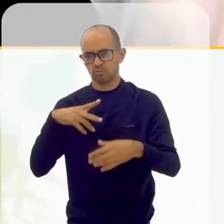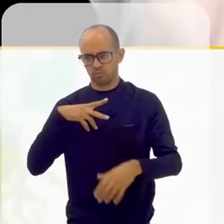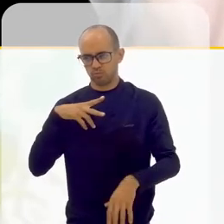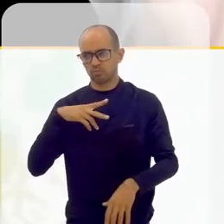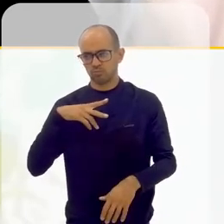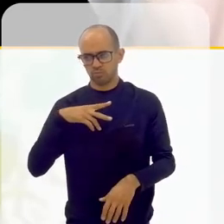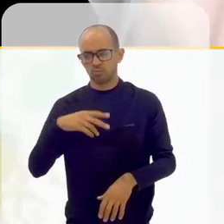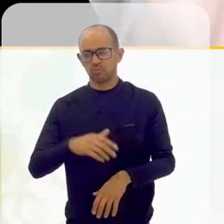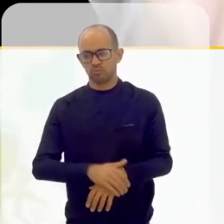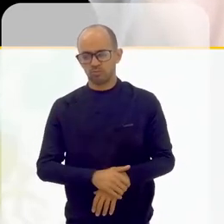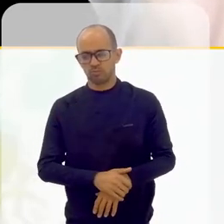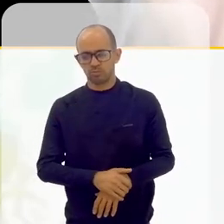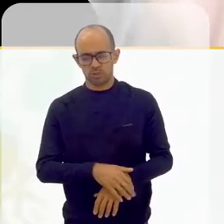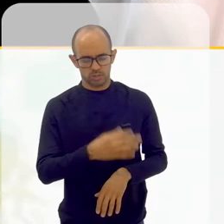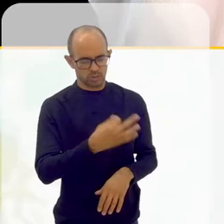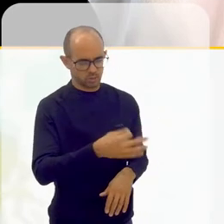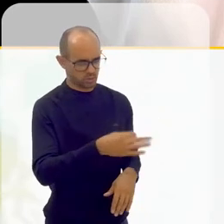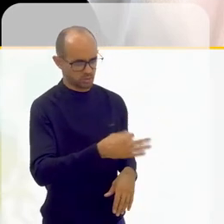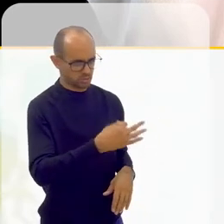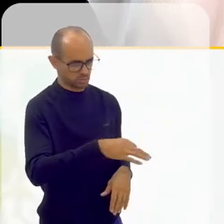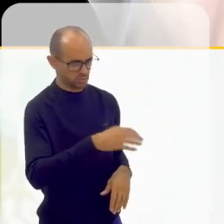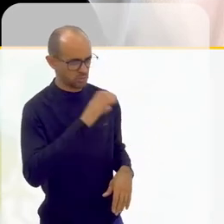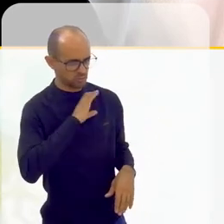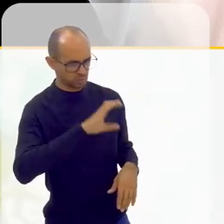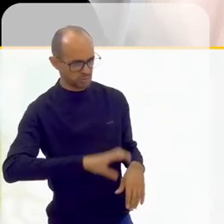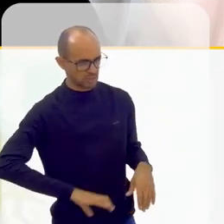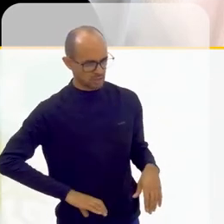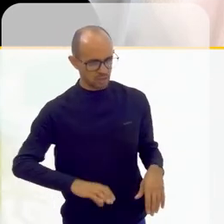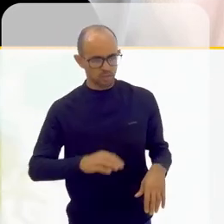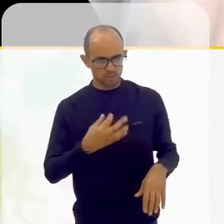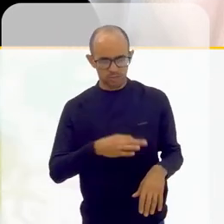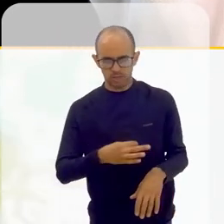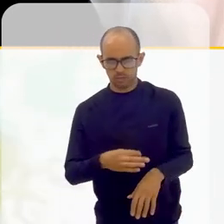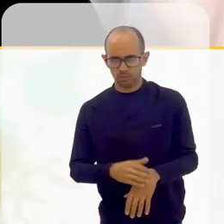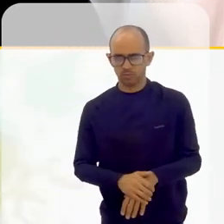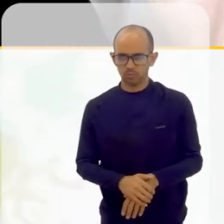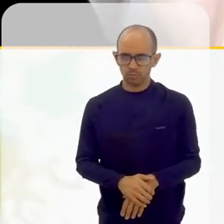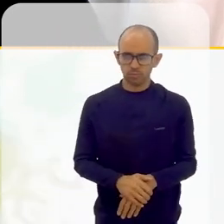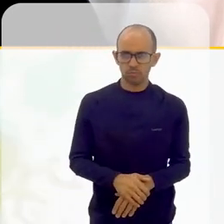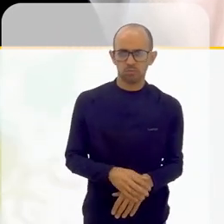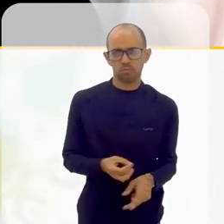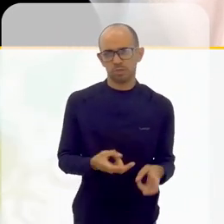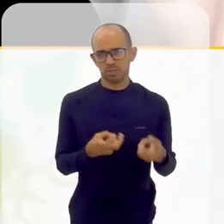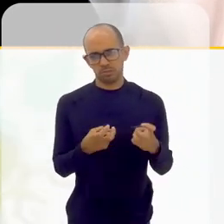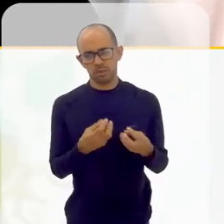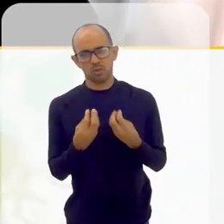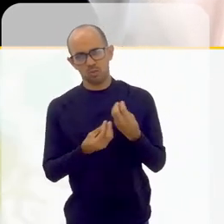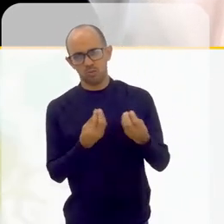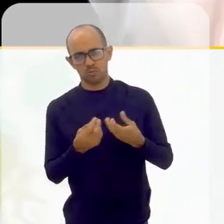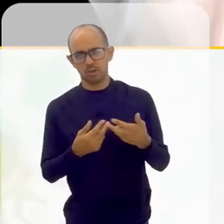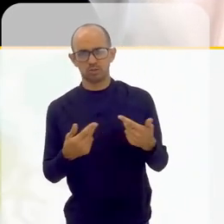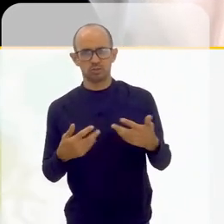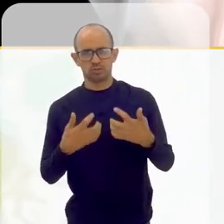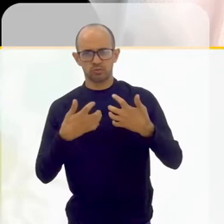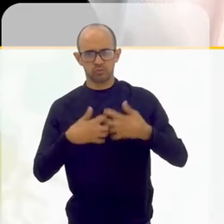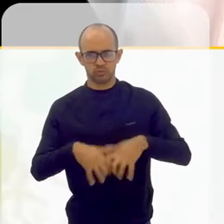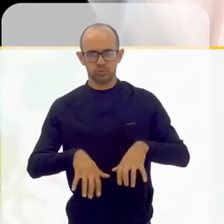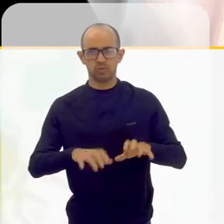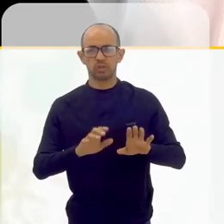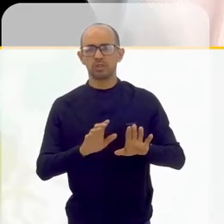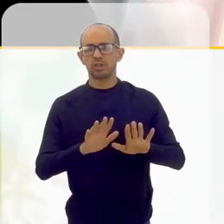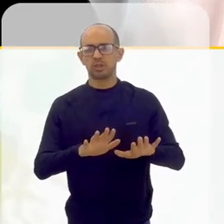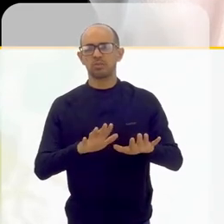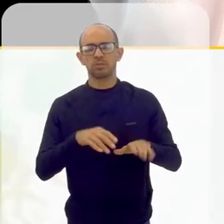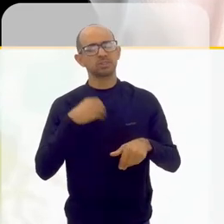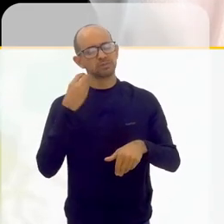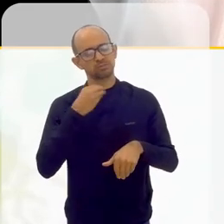Sim, com certeza. Como cidadão, você quer dizer, né? Entender como tudo funciona como cidadão. Mas,